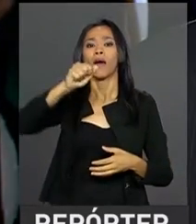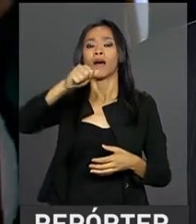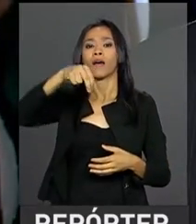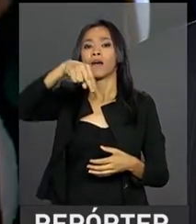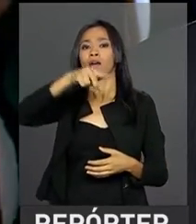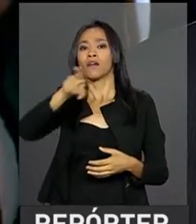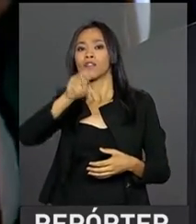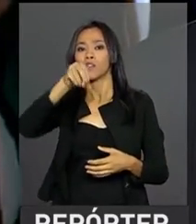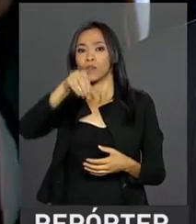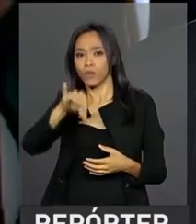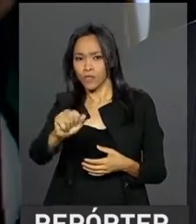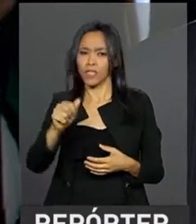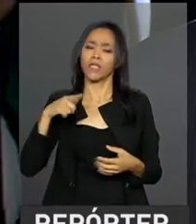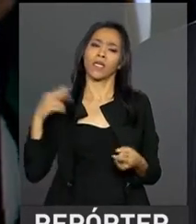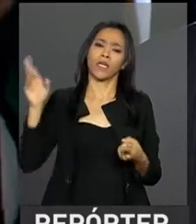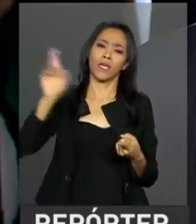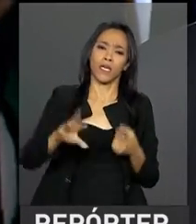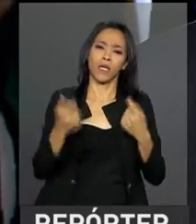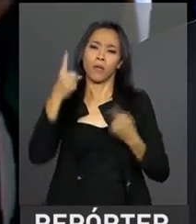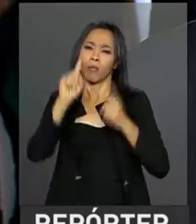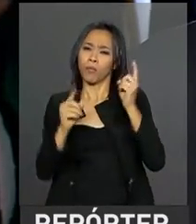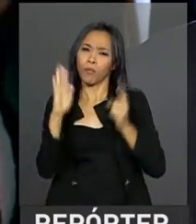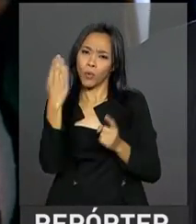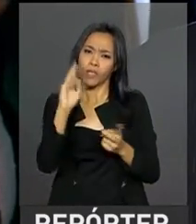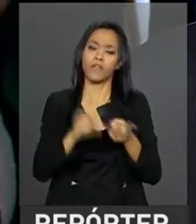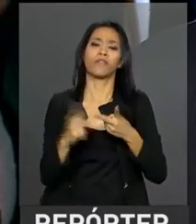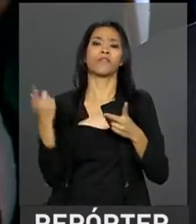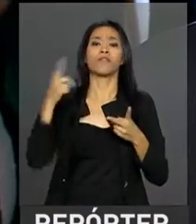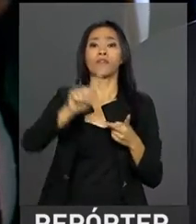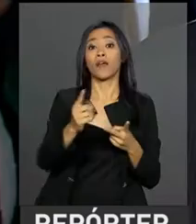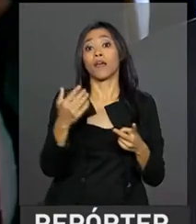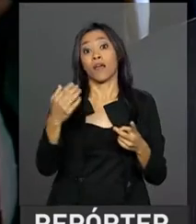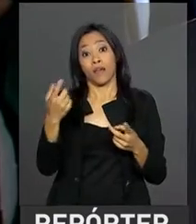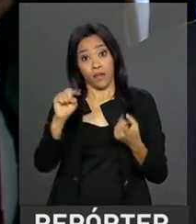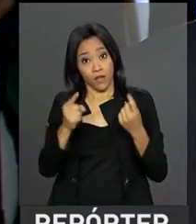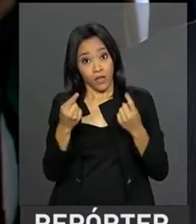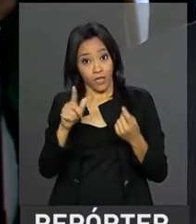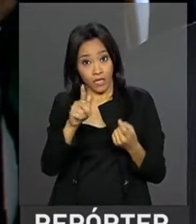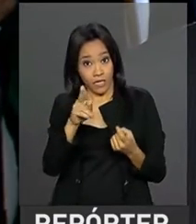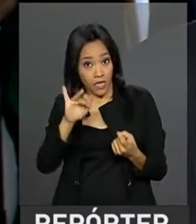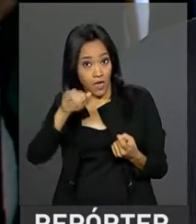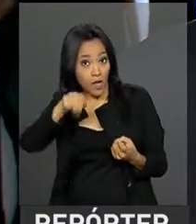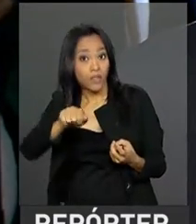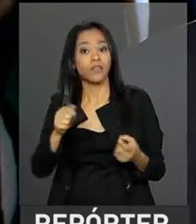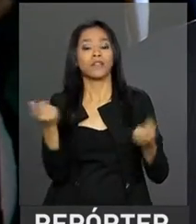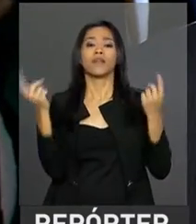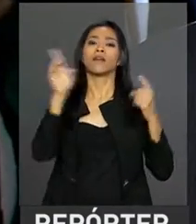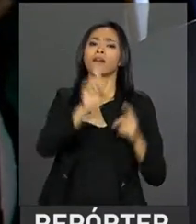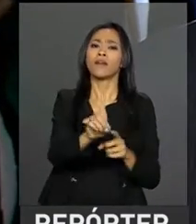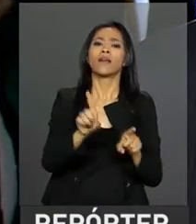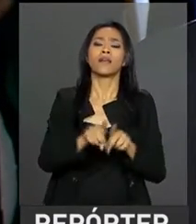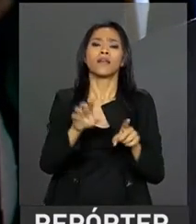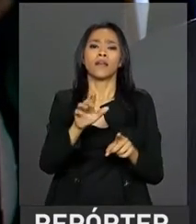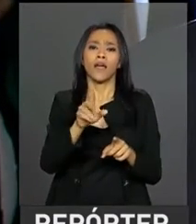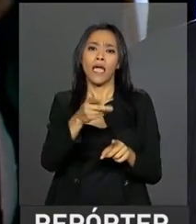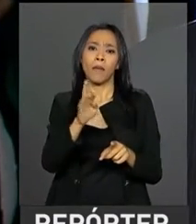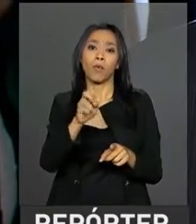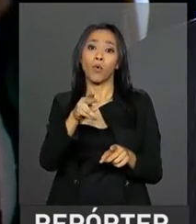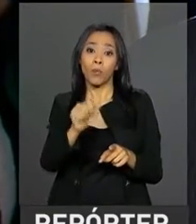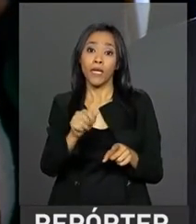participam representantes de Bolívia, Colômbia, Equador, Peru, Guiana Francesa, República da Guiana,